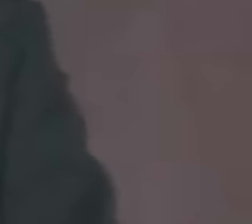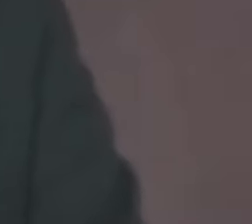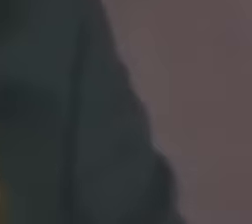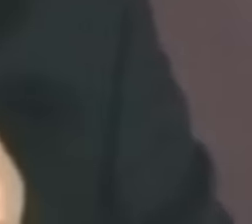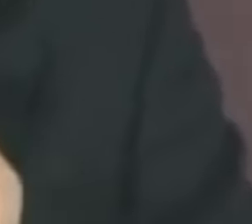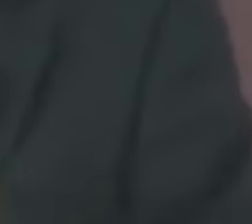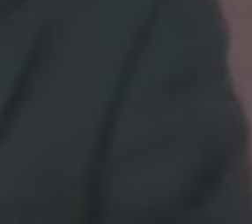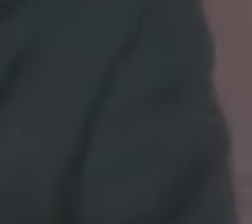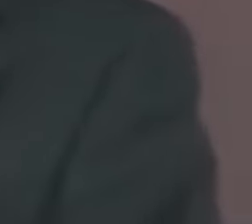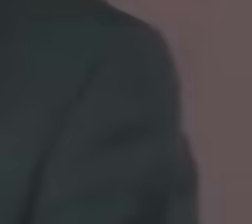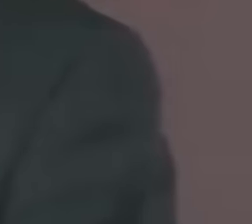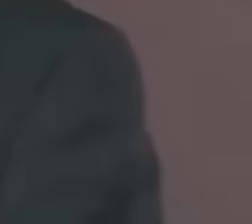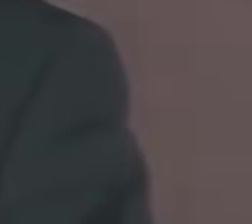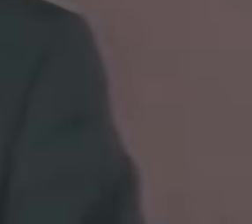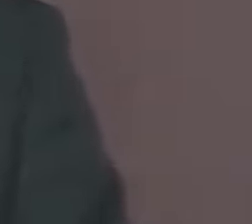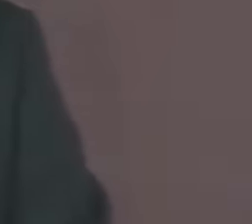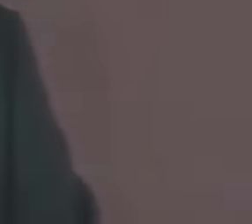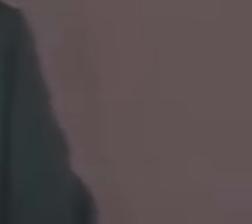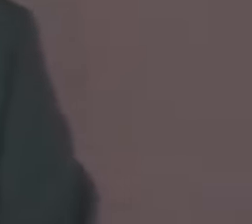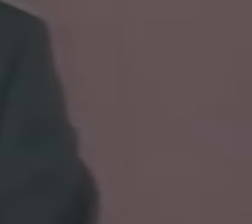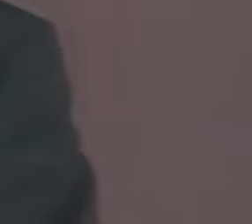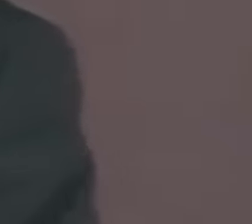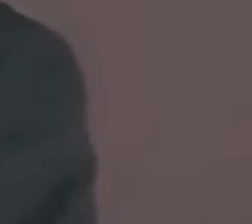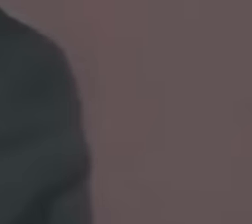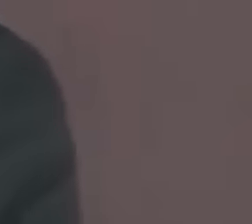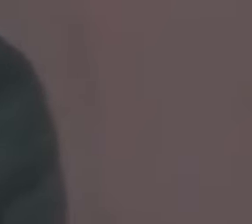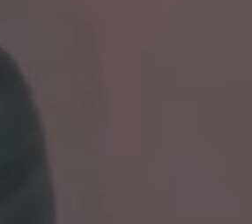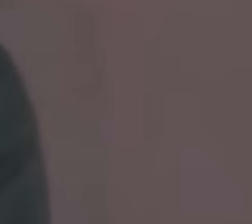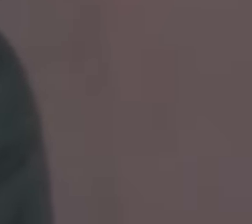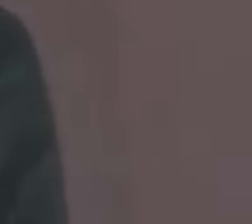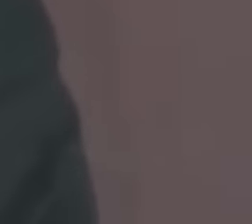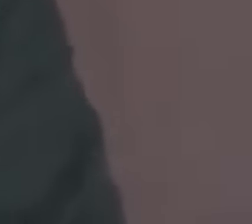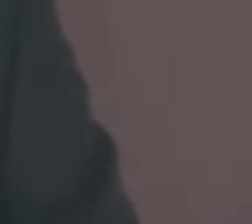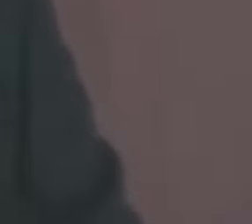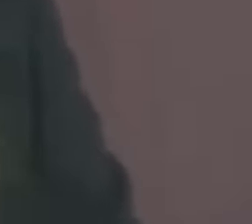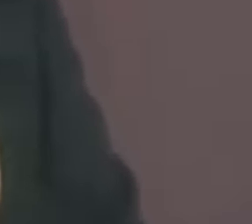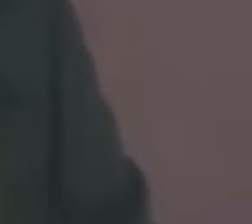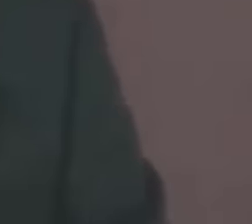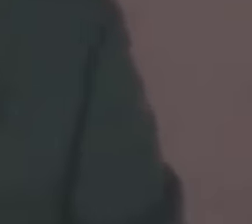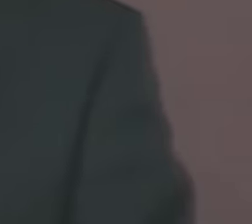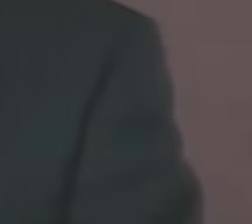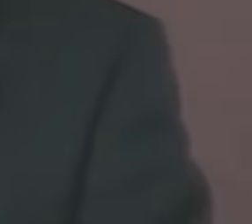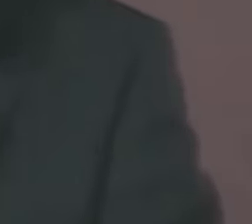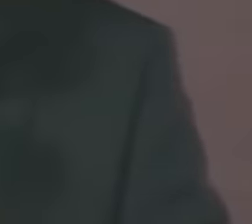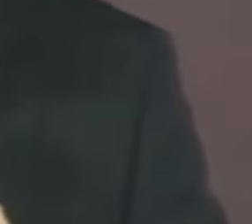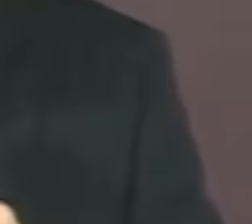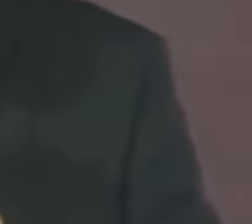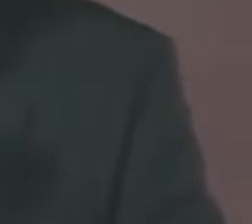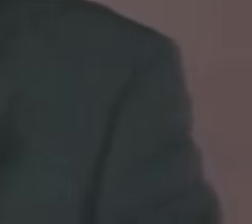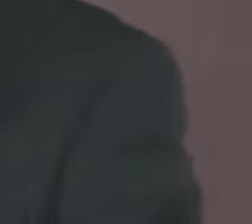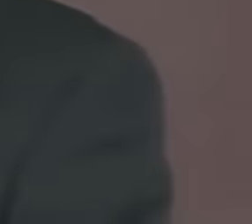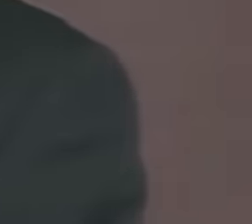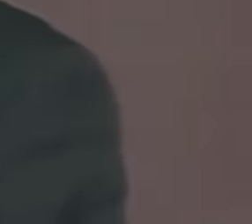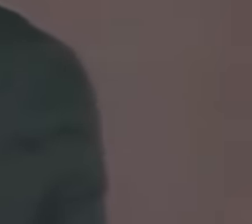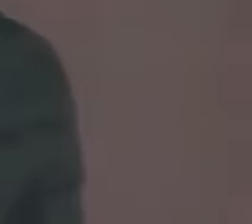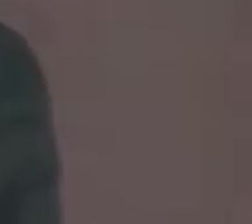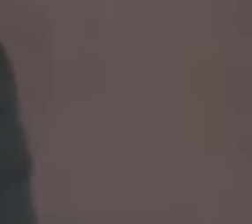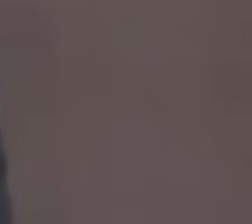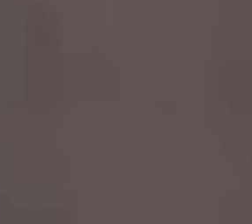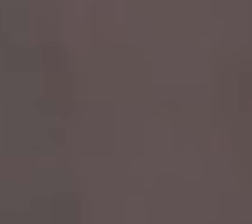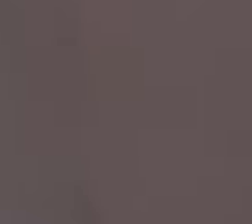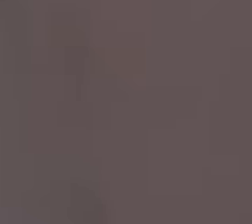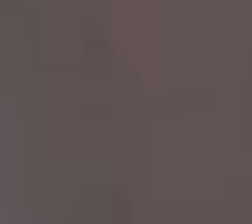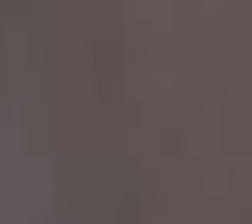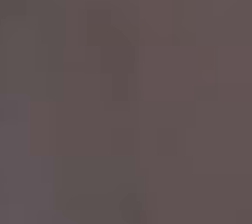esse negócio de acordar de madrugada será que me ama será que não me ama isso é medo a perda de apetite é medo a obsessão